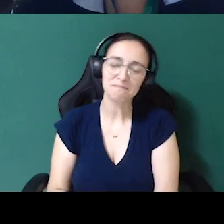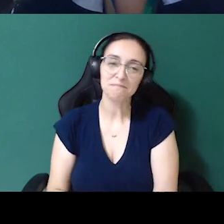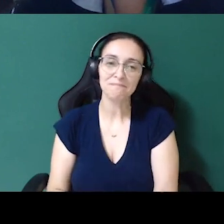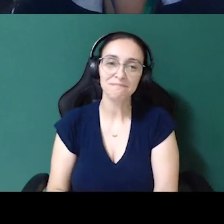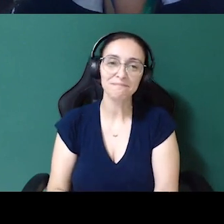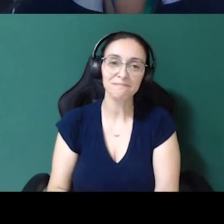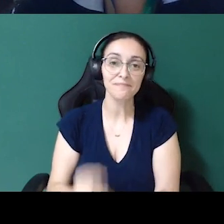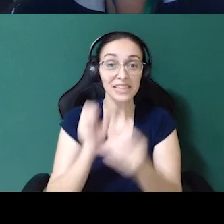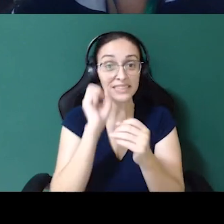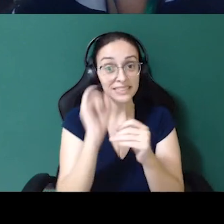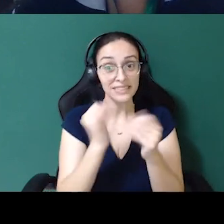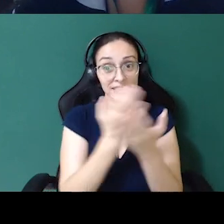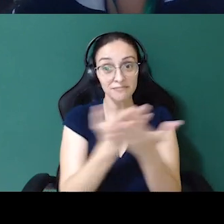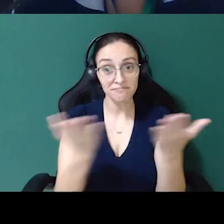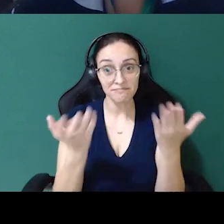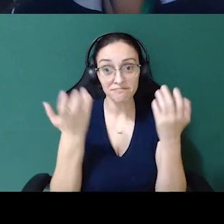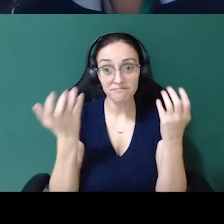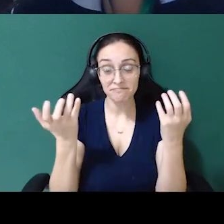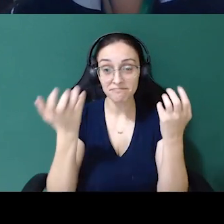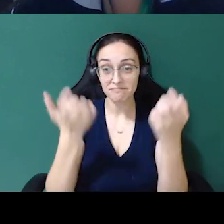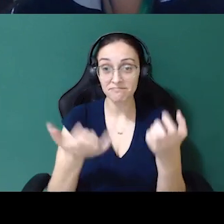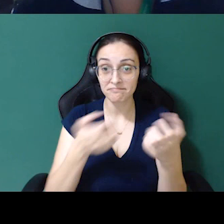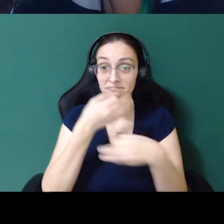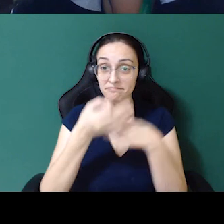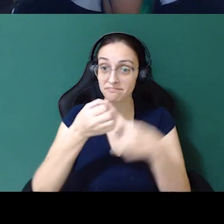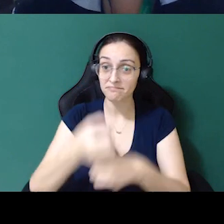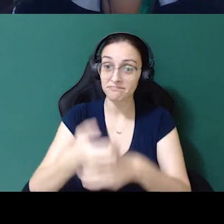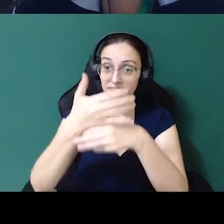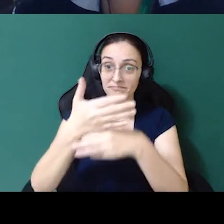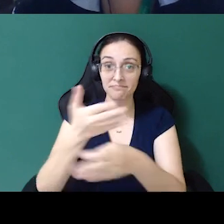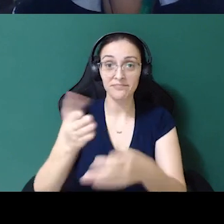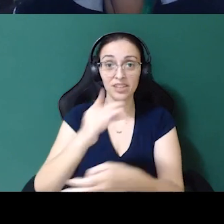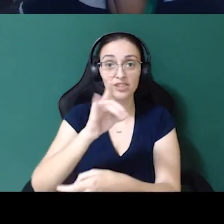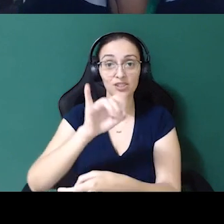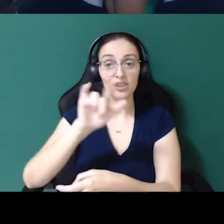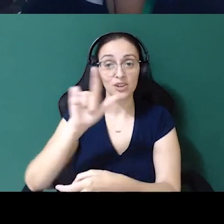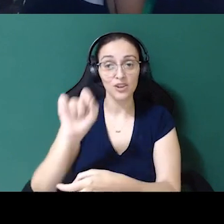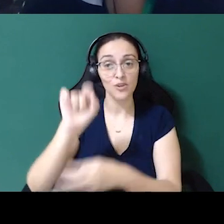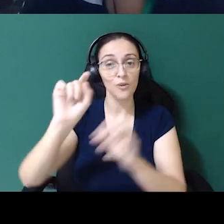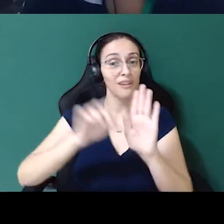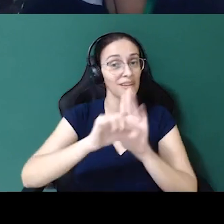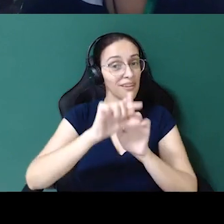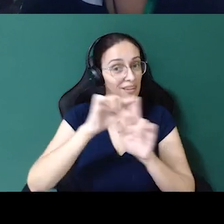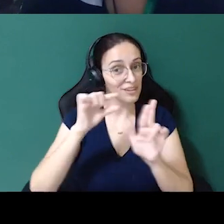se vocês quiserem colocar, né, o Diego colocou aqui o LinkedIn,